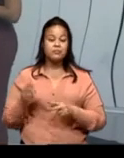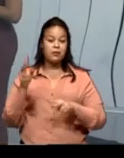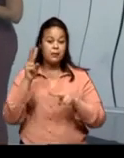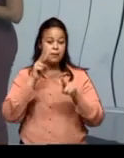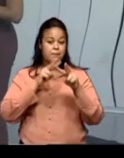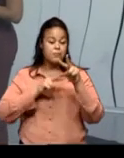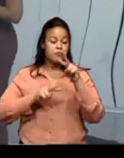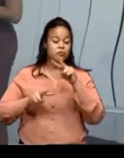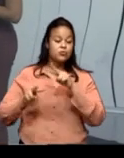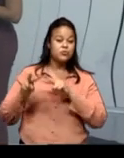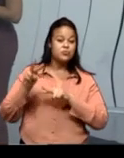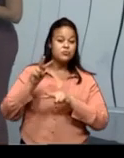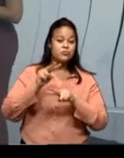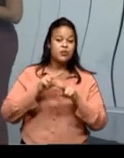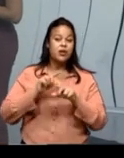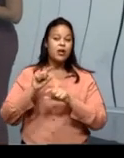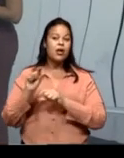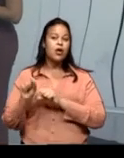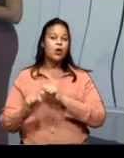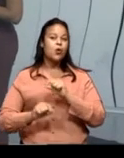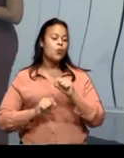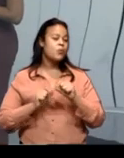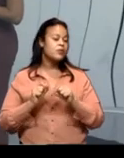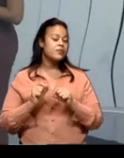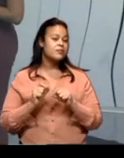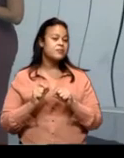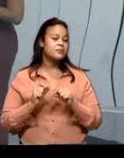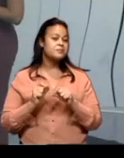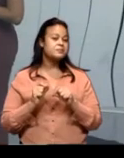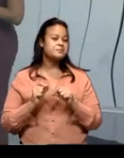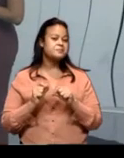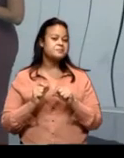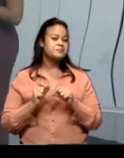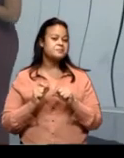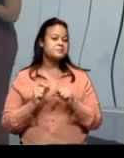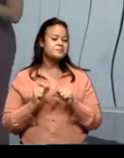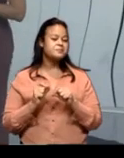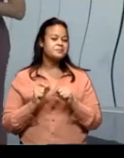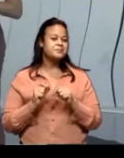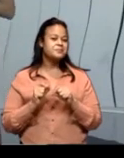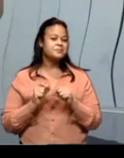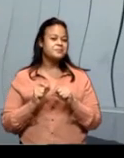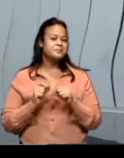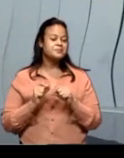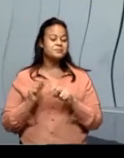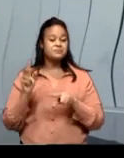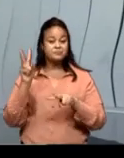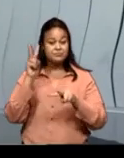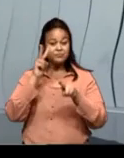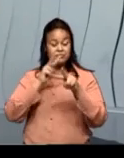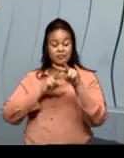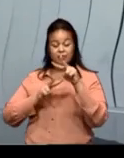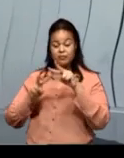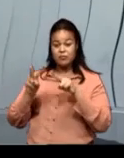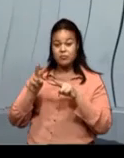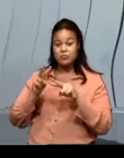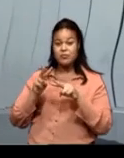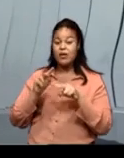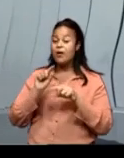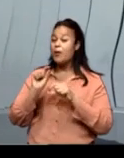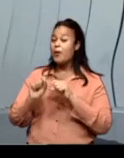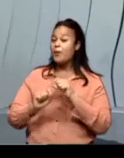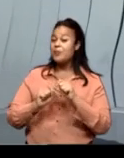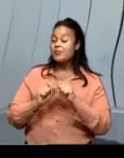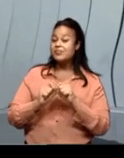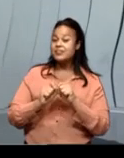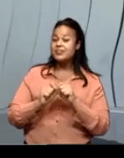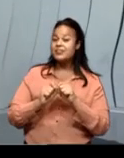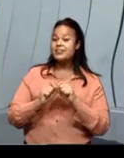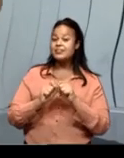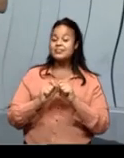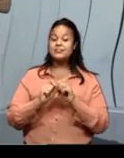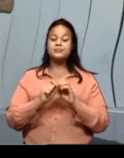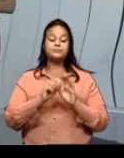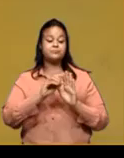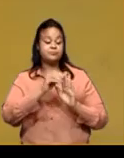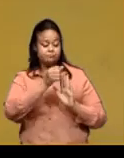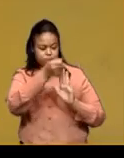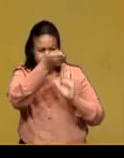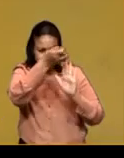que são narrativo,